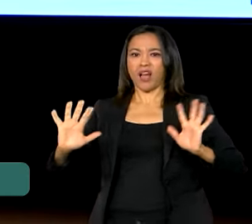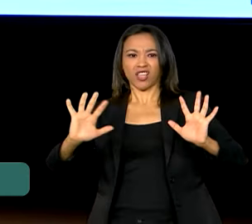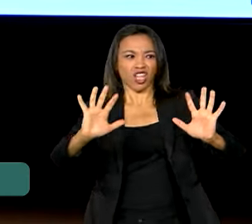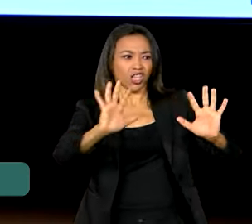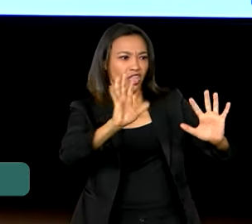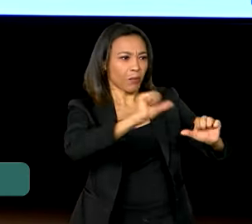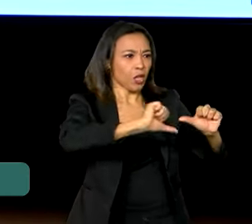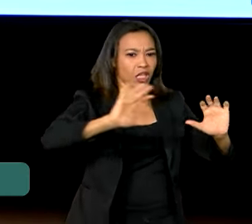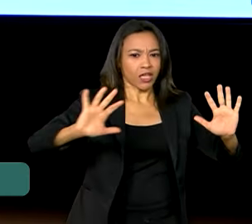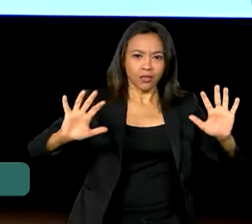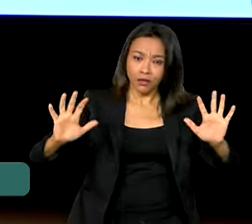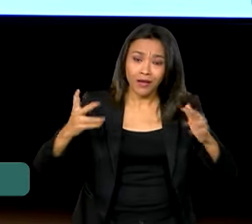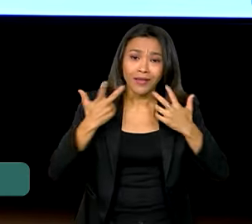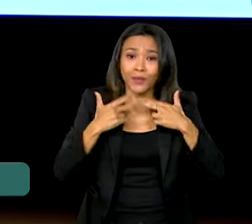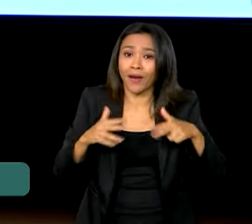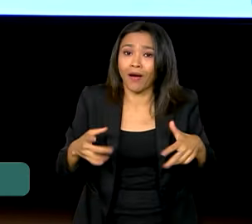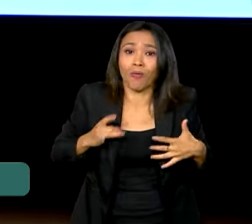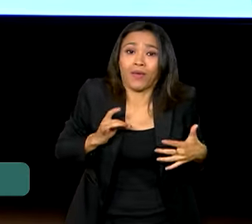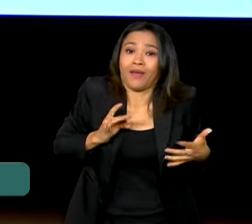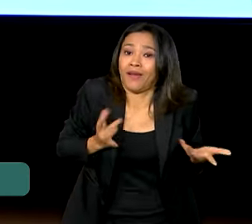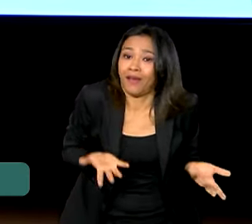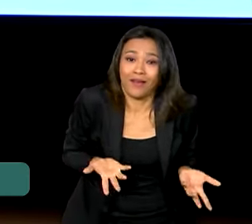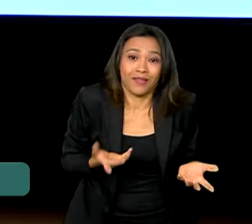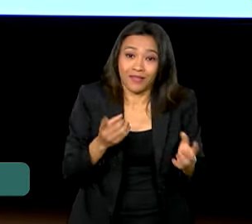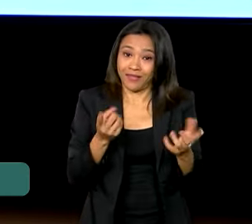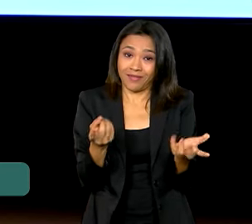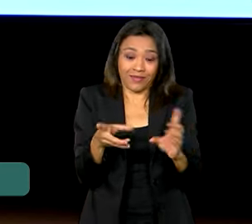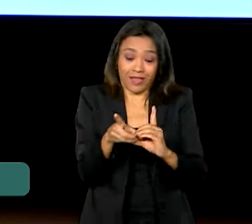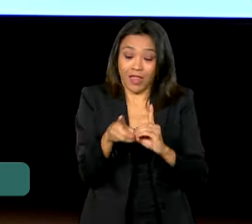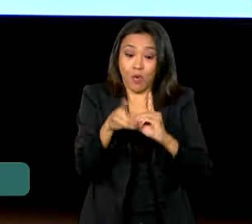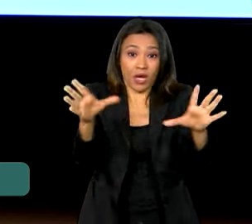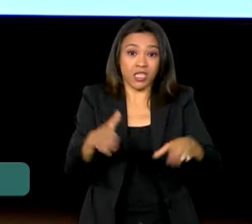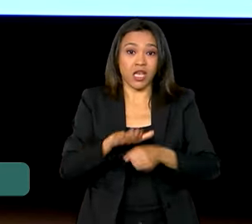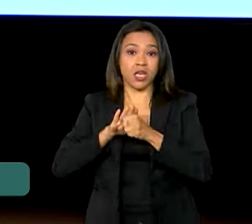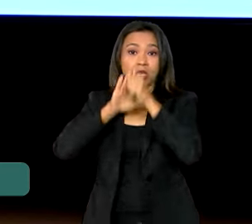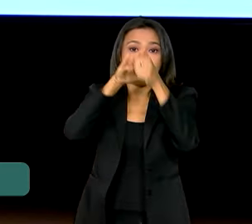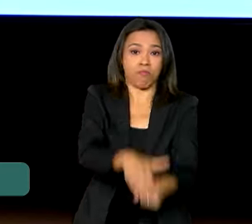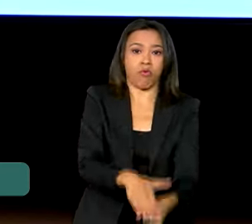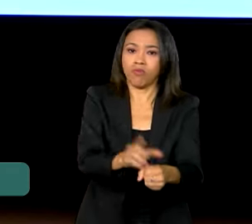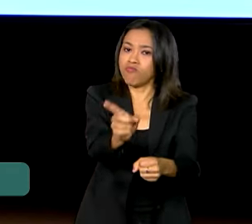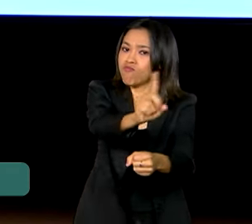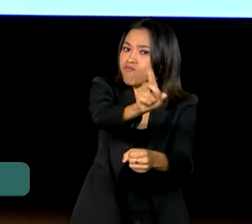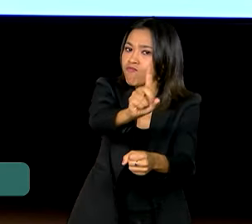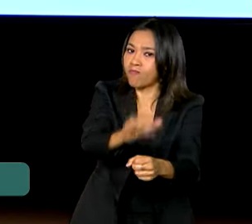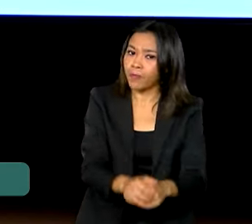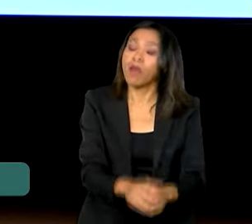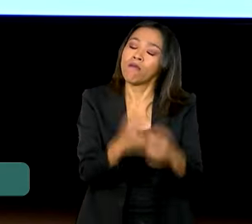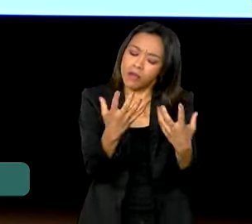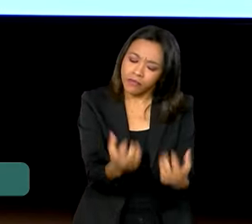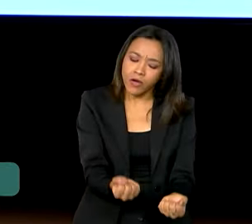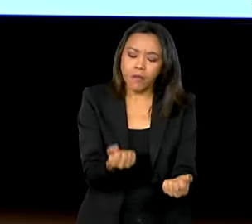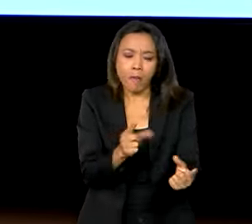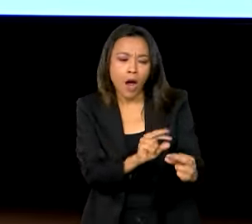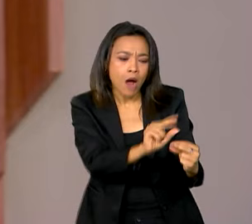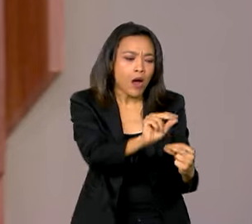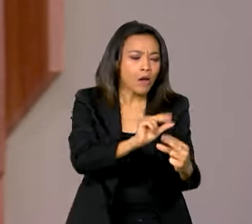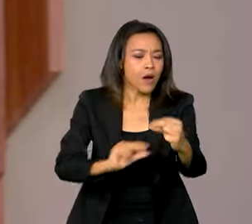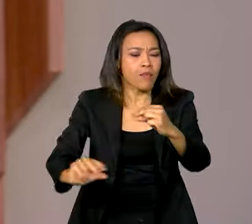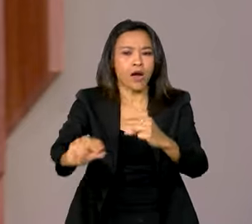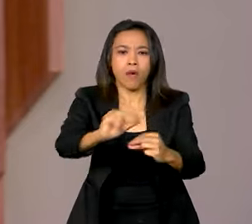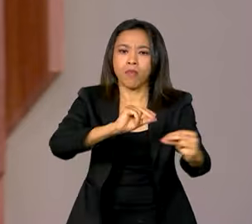necessárias. E é natural. Numa democracia, ninguém impõe a sua vontade. Mas nós vamos construindo consensos.